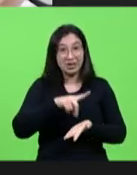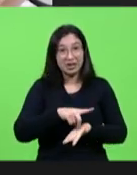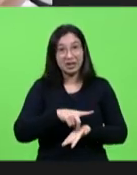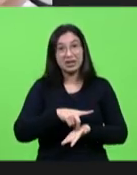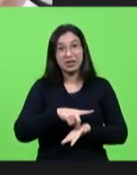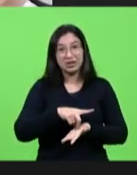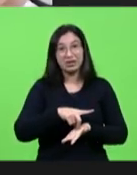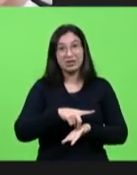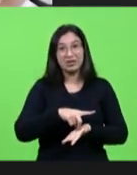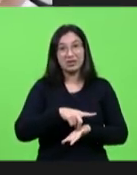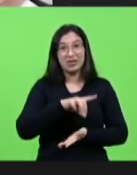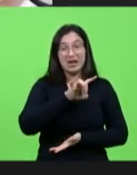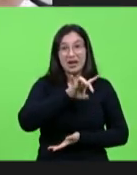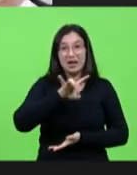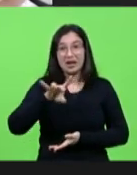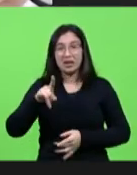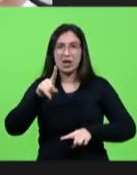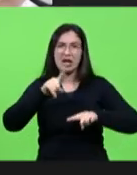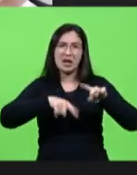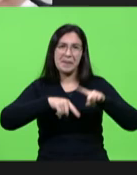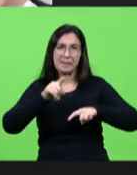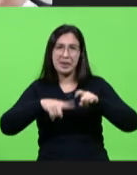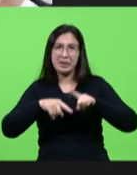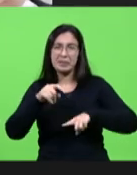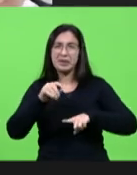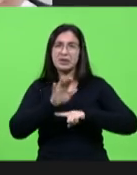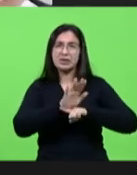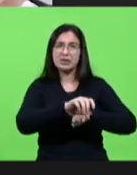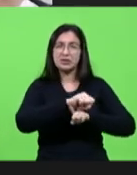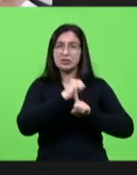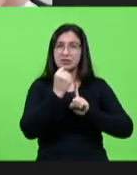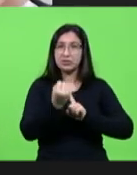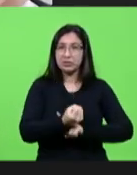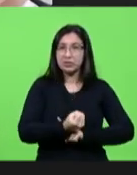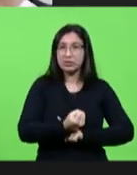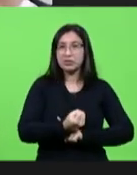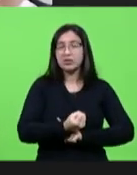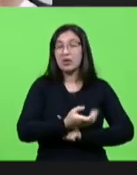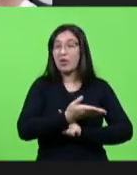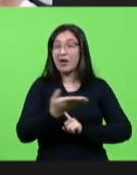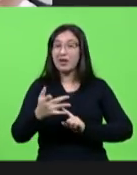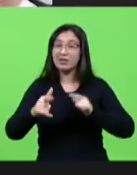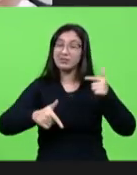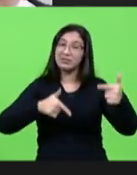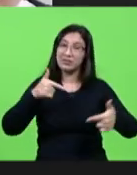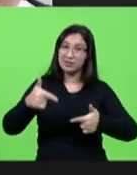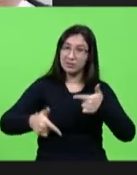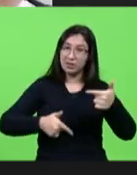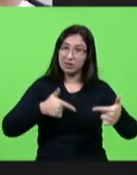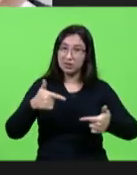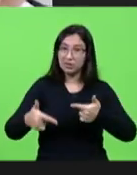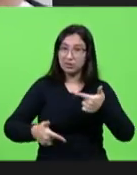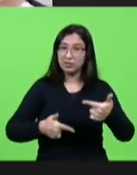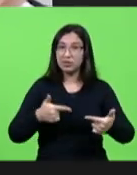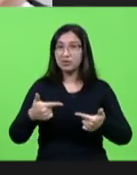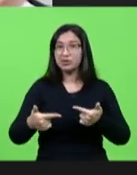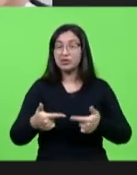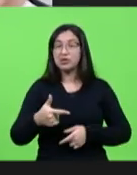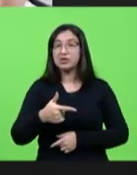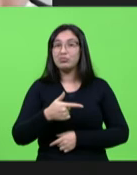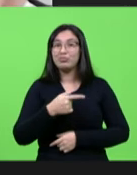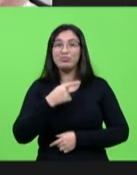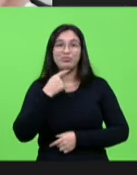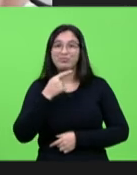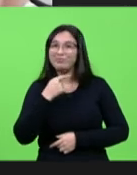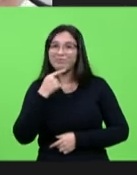os nossos equipamentos de assistência social que os trabalhadores eles não